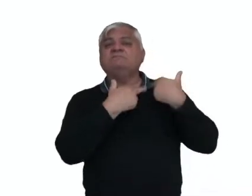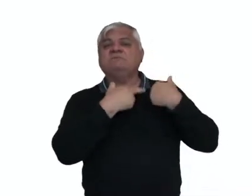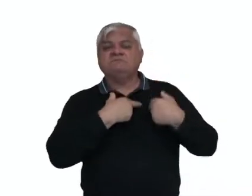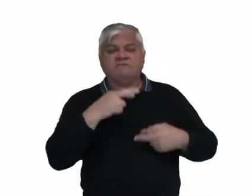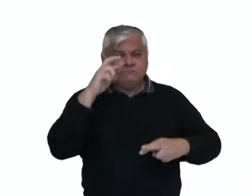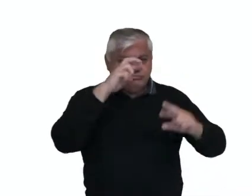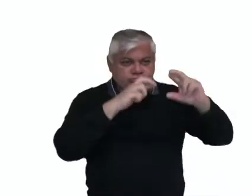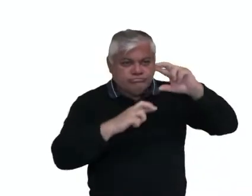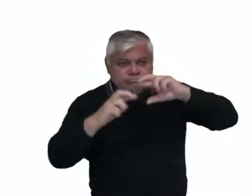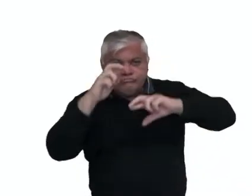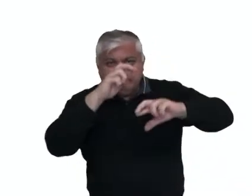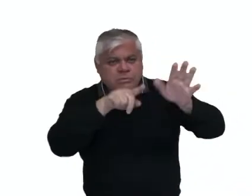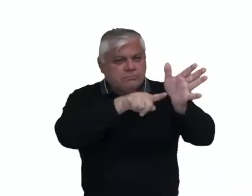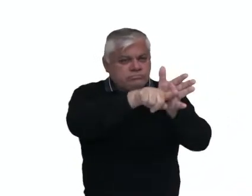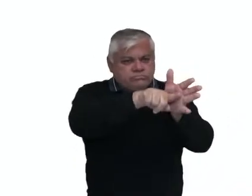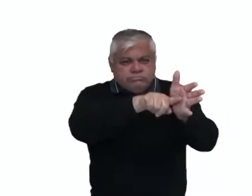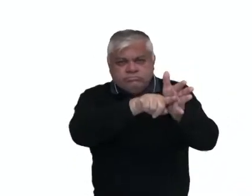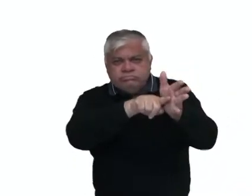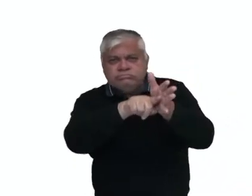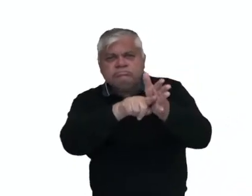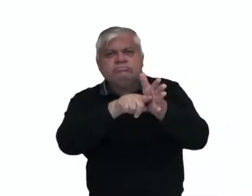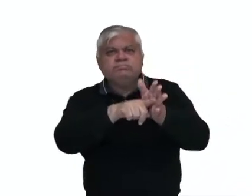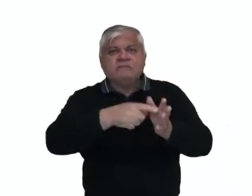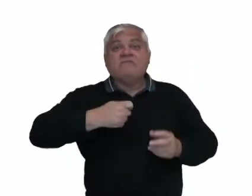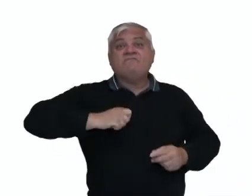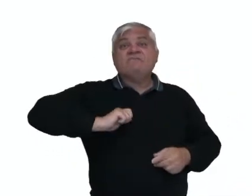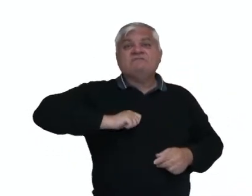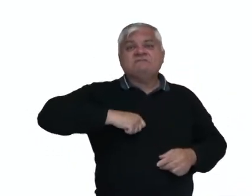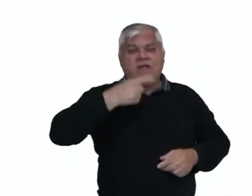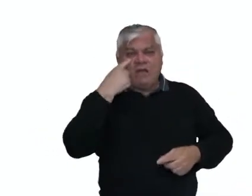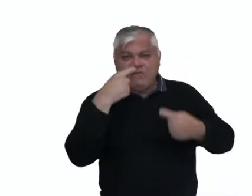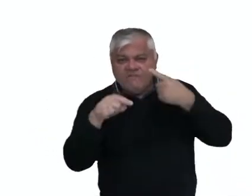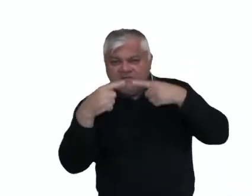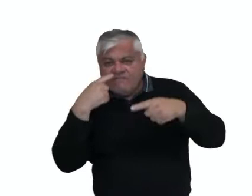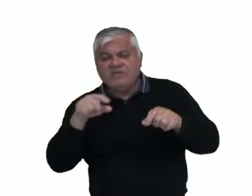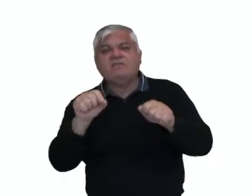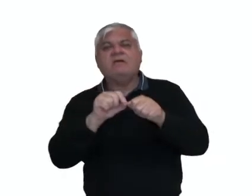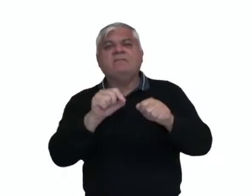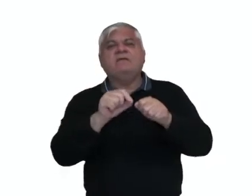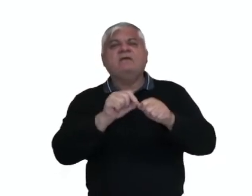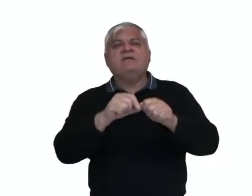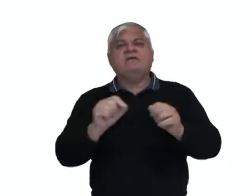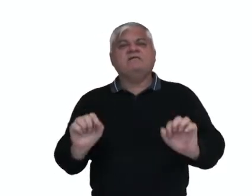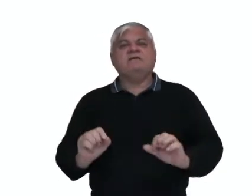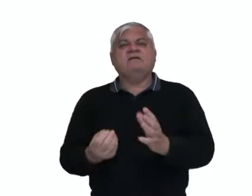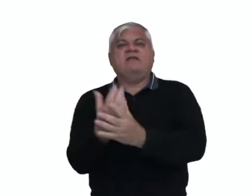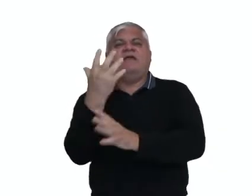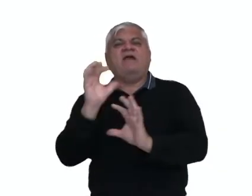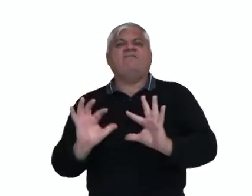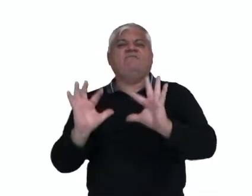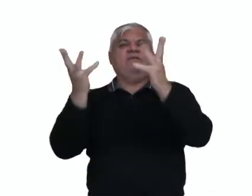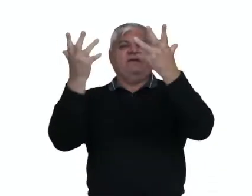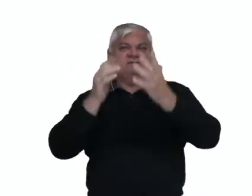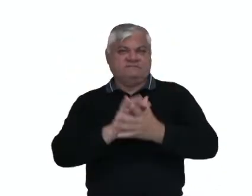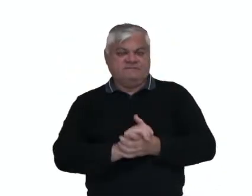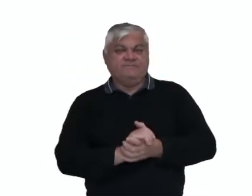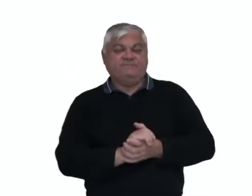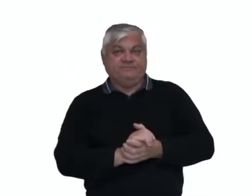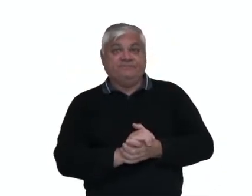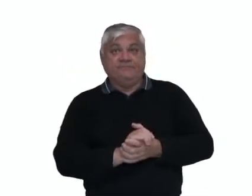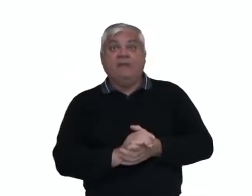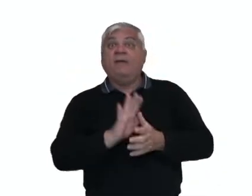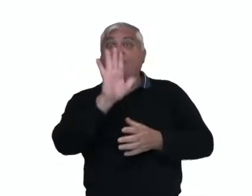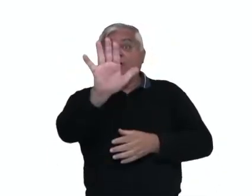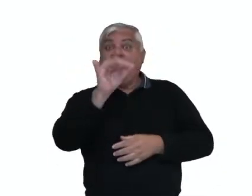organizar e fazer acontecer as festividades no Brasil. Ele vai impor a censura à